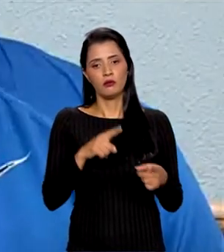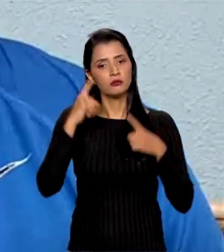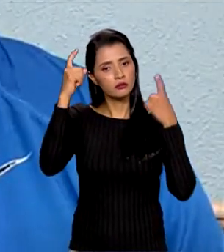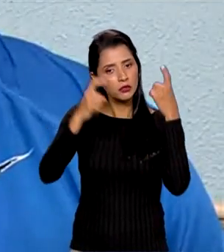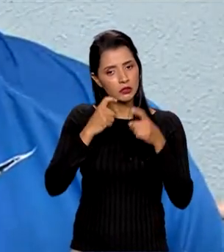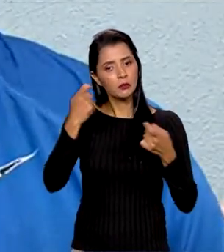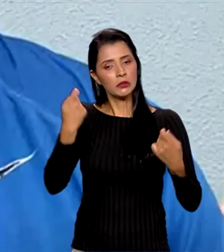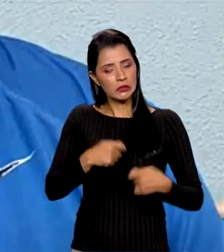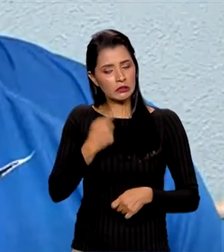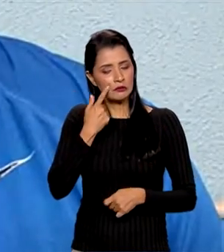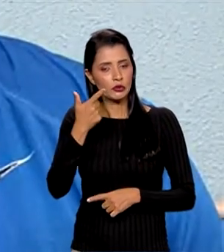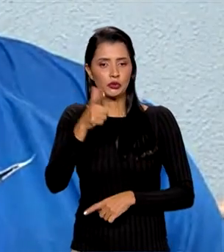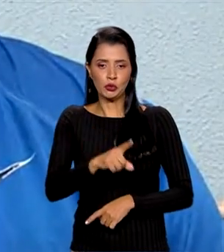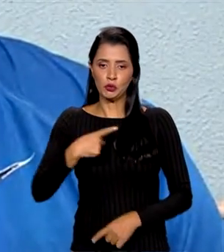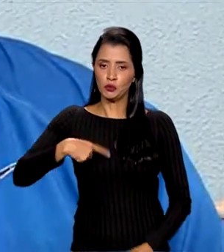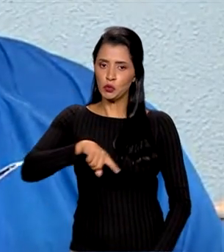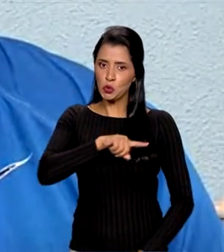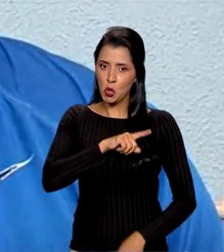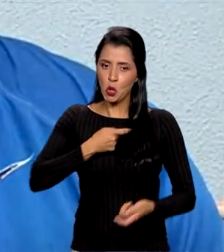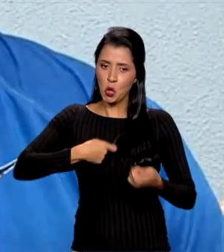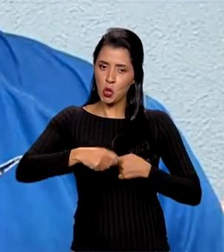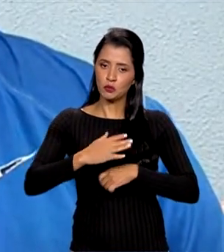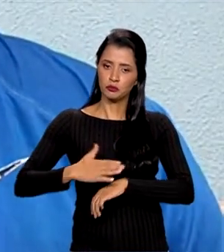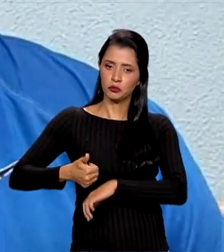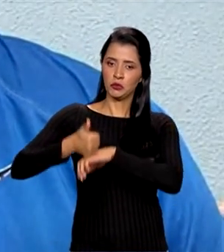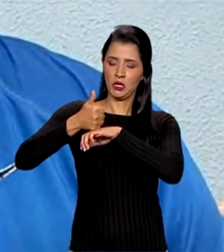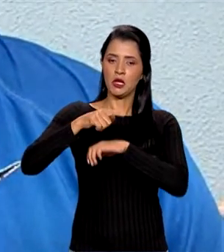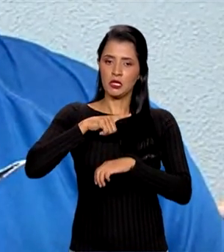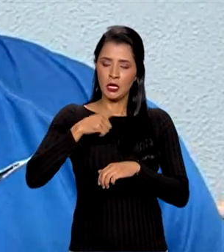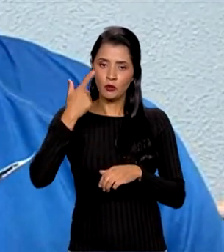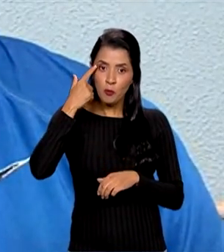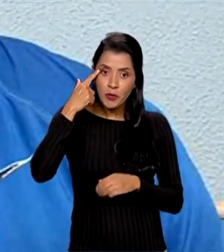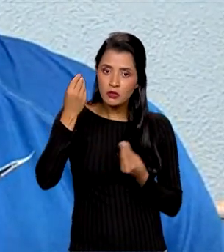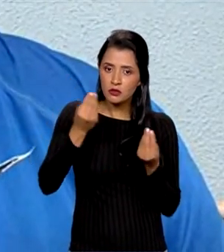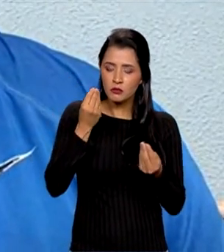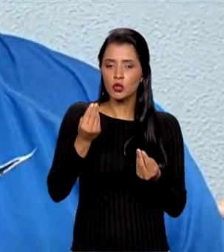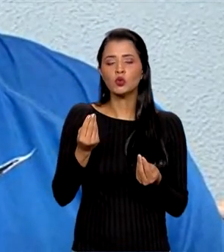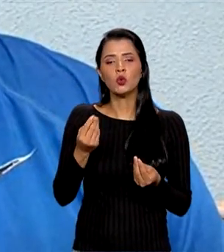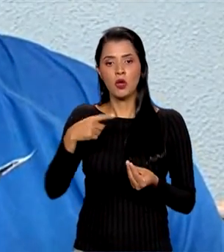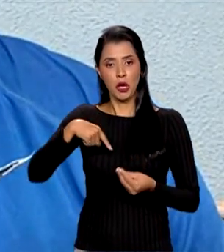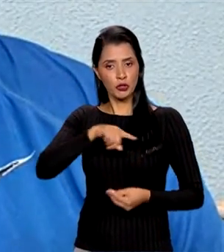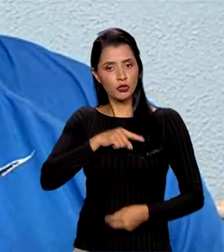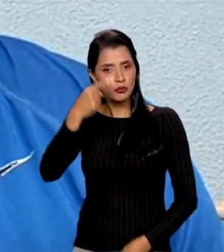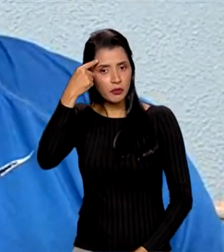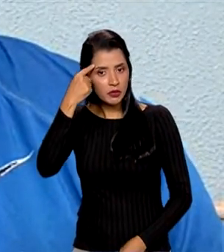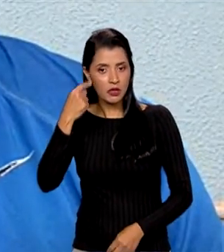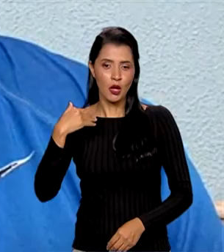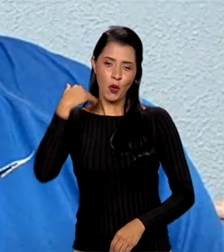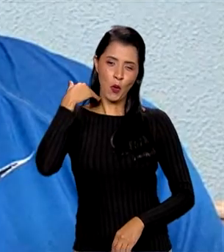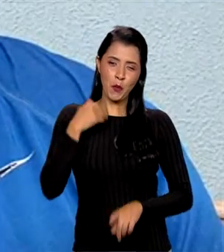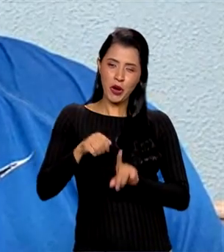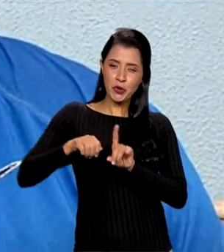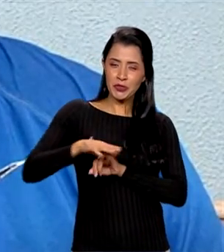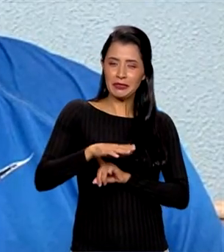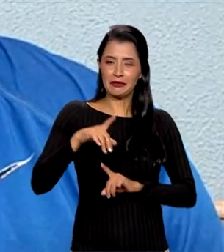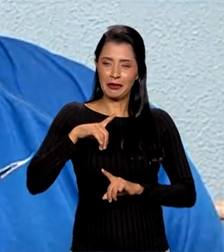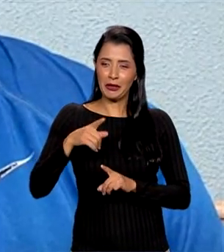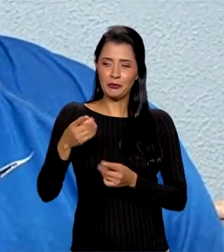tem que ser revisto que nós economistas temos uma linha que a gente acha que o Banco Central está muito